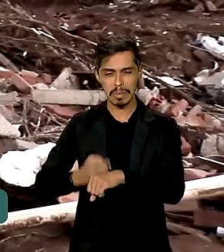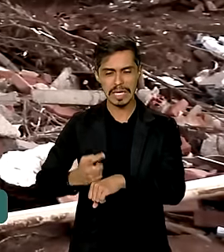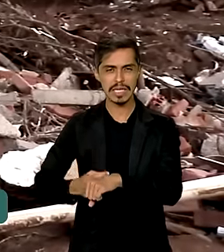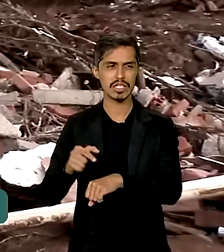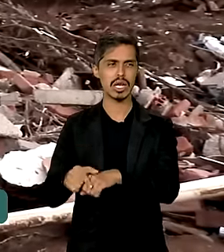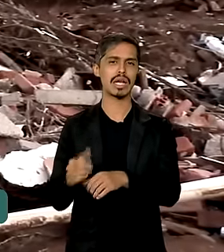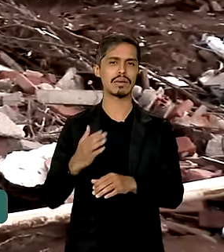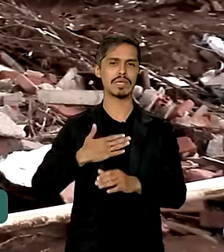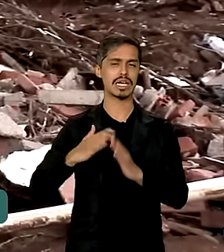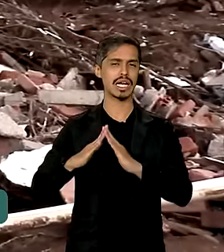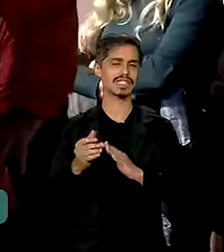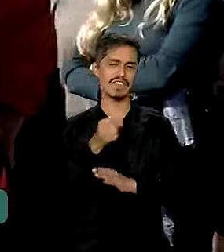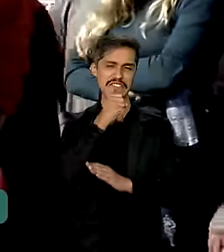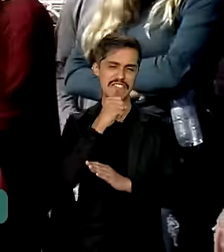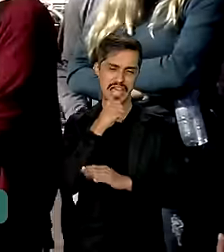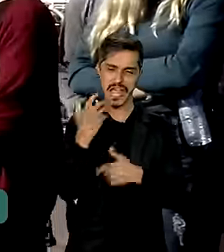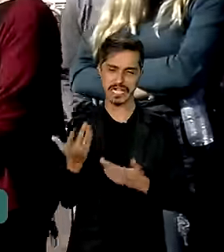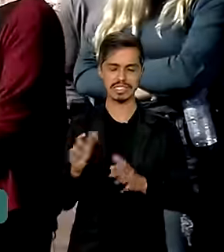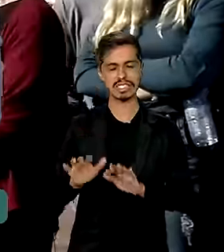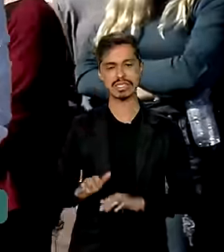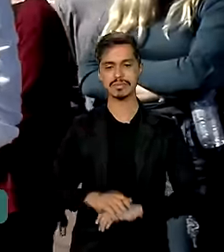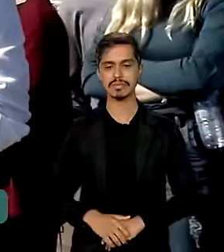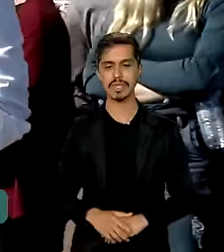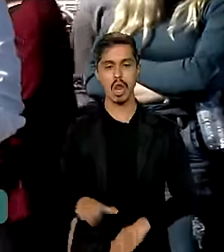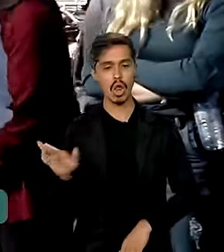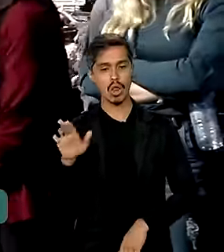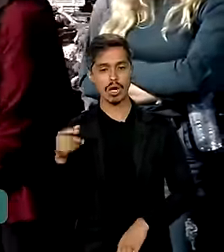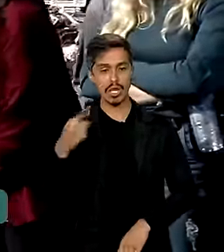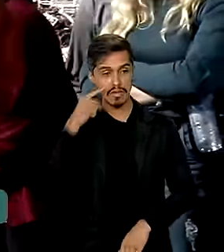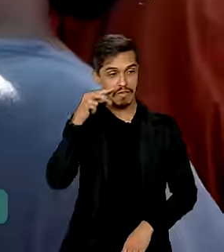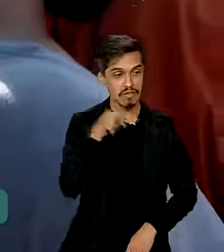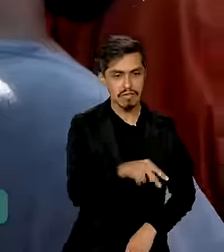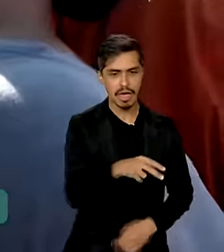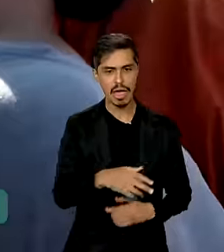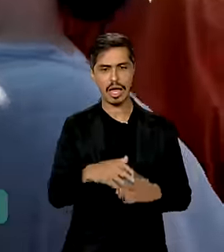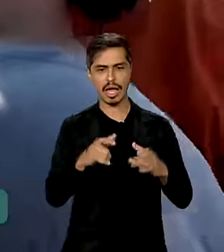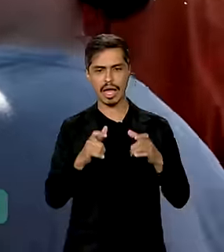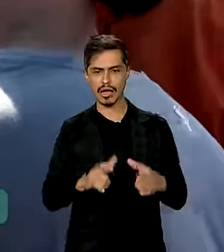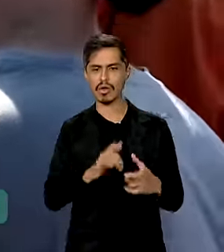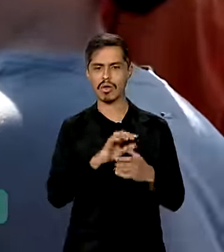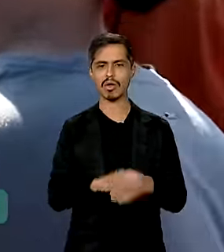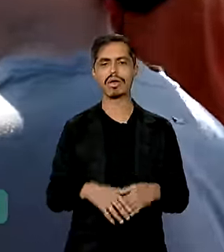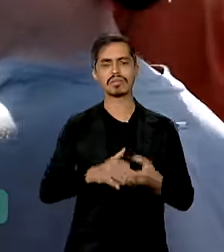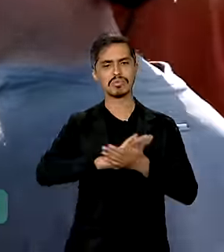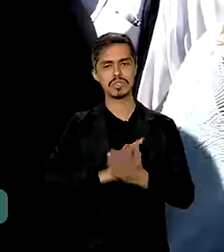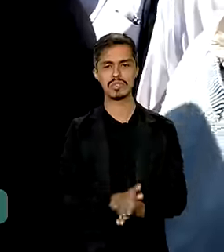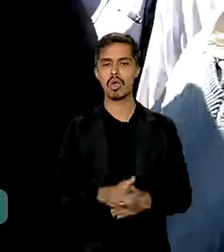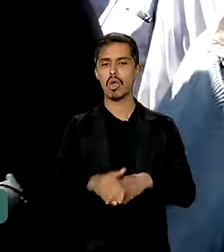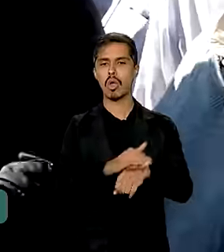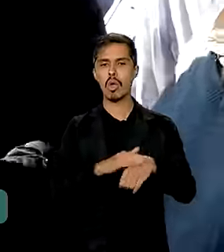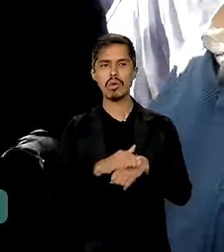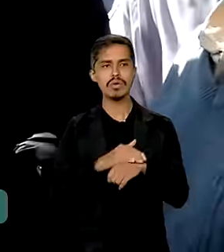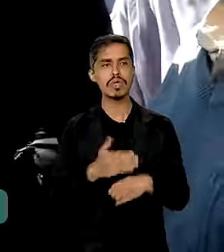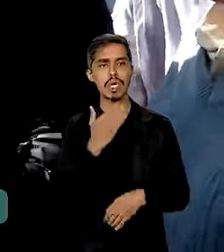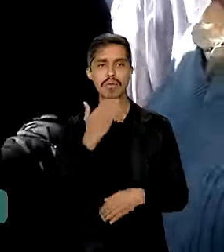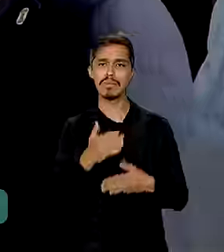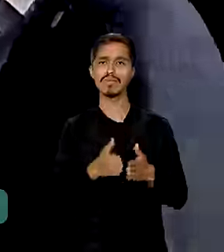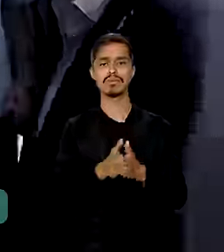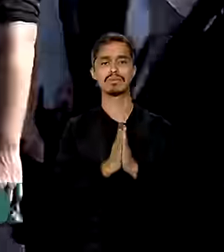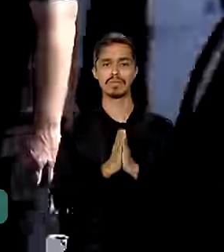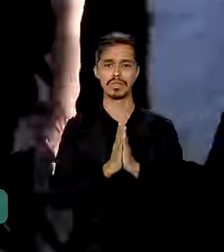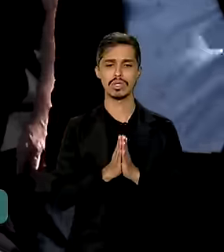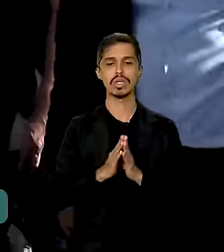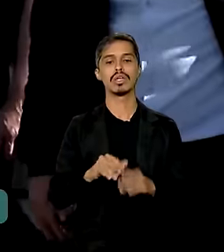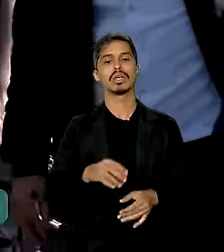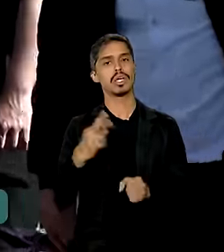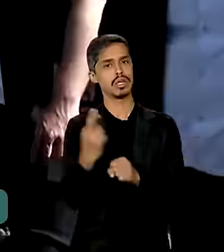sabe? Assim, né? O presidente Lula visitou a área destruída. Conversou com os moradores e pediu celeridade na